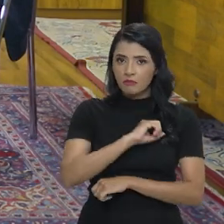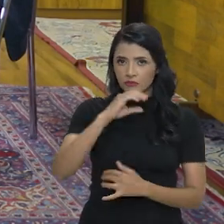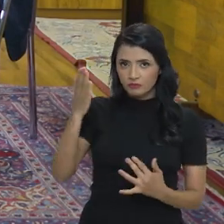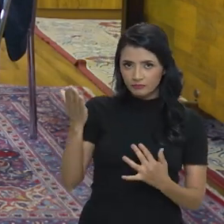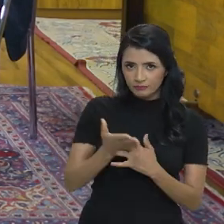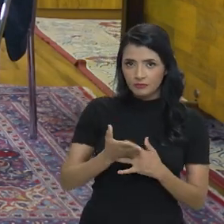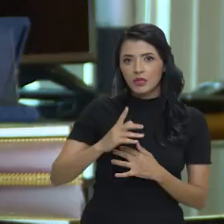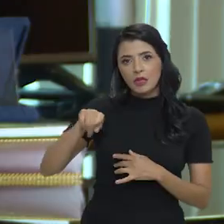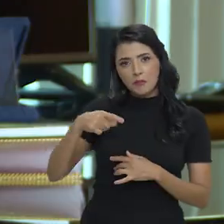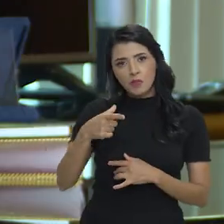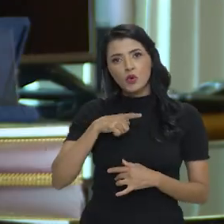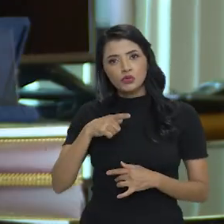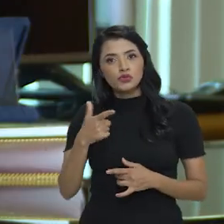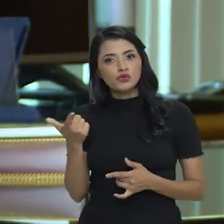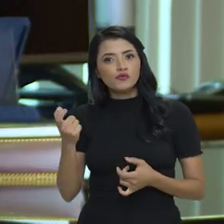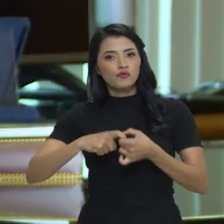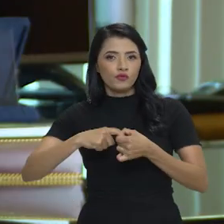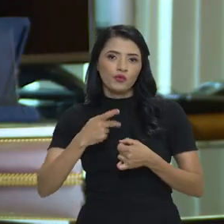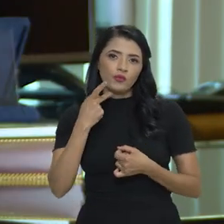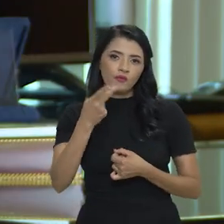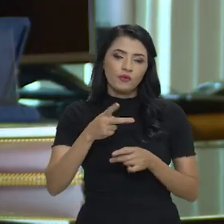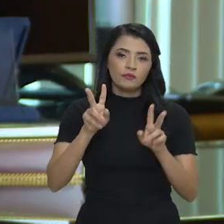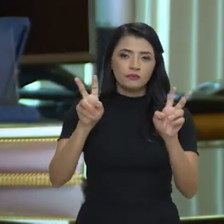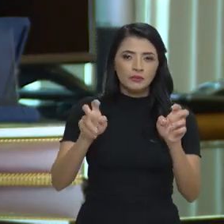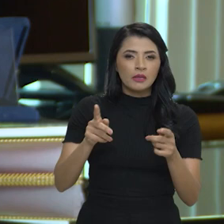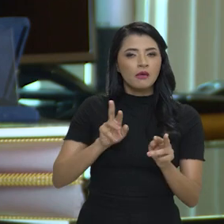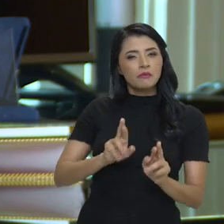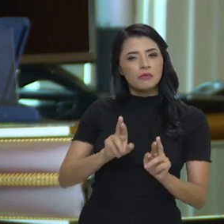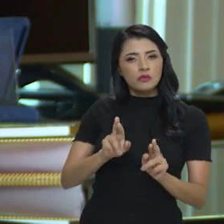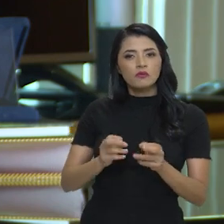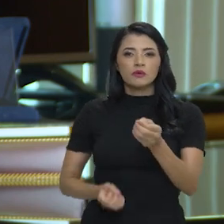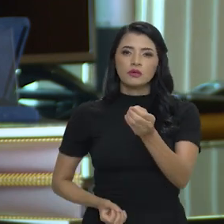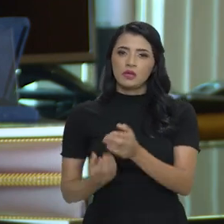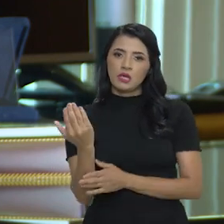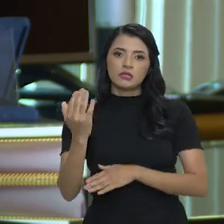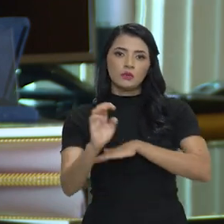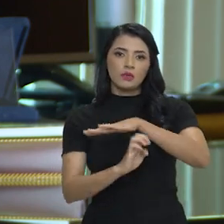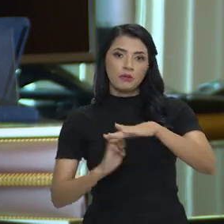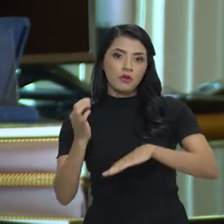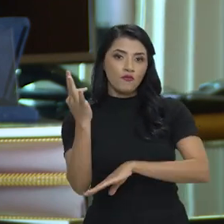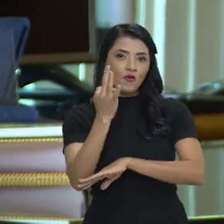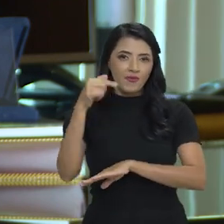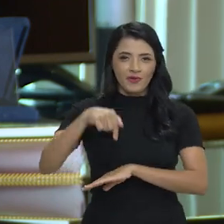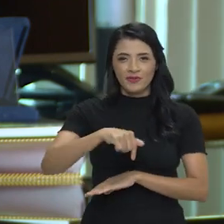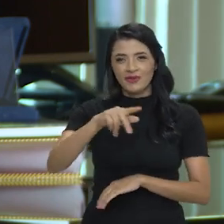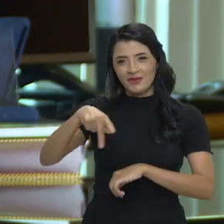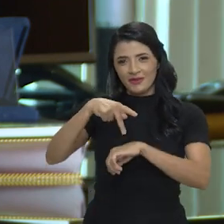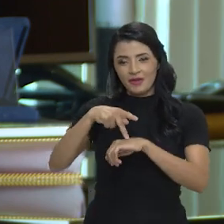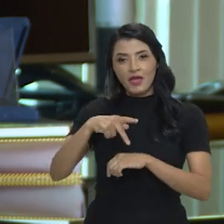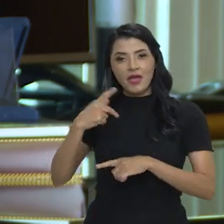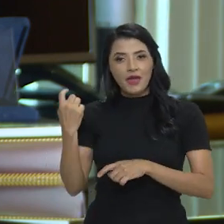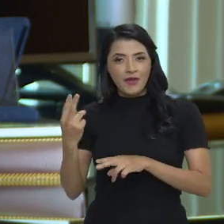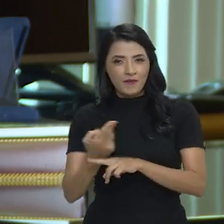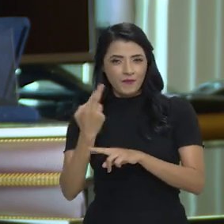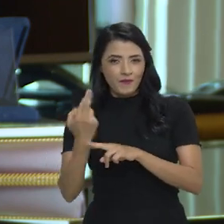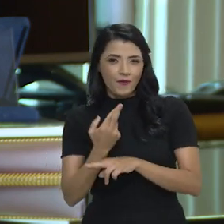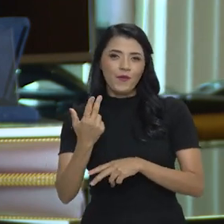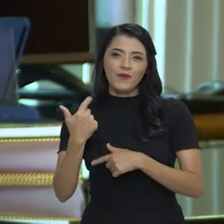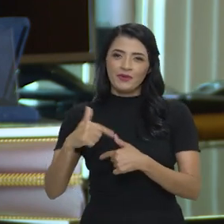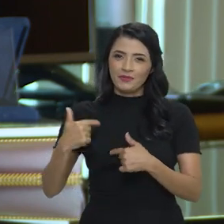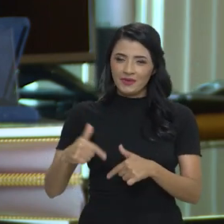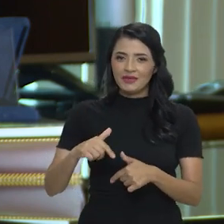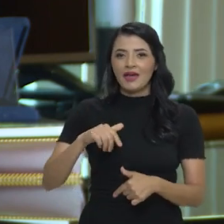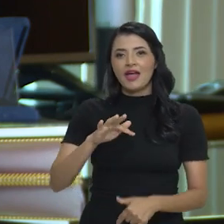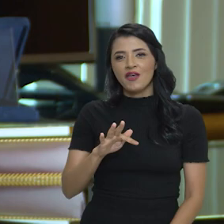para um breve intervalo. No próximo bloco, a gente vai falar sobre a expectativa da criação de empregos formais no país, reforma